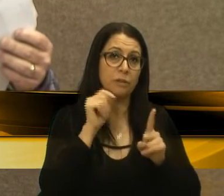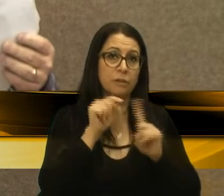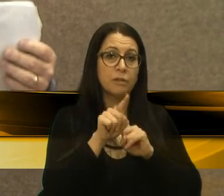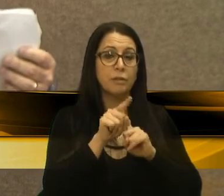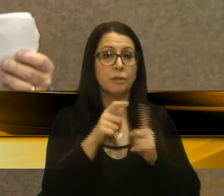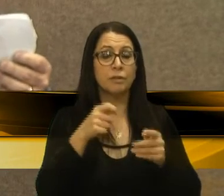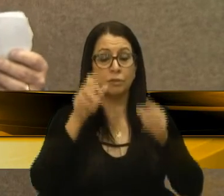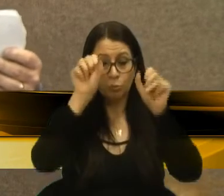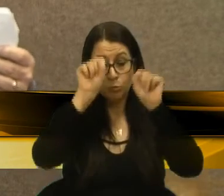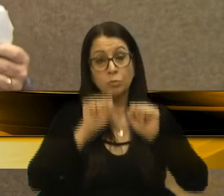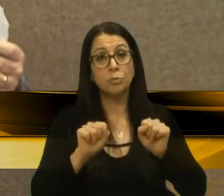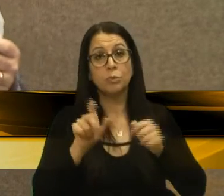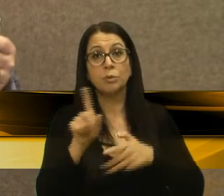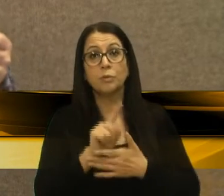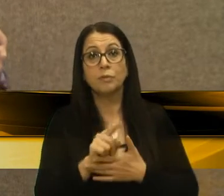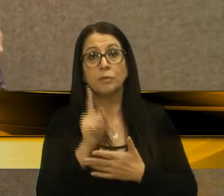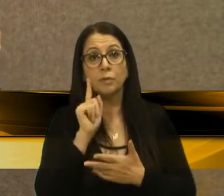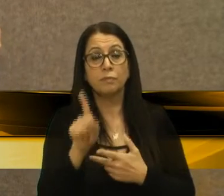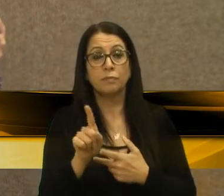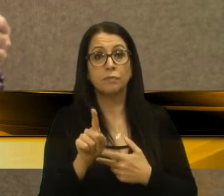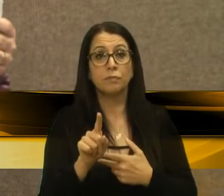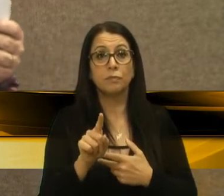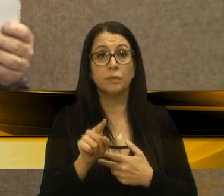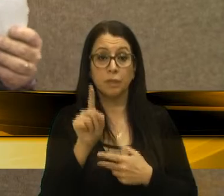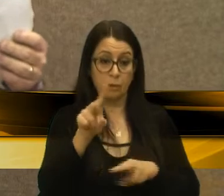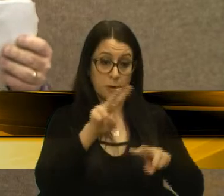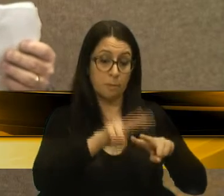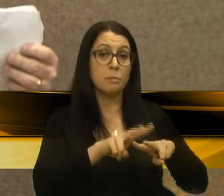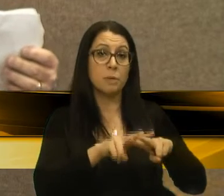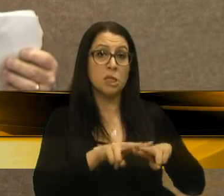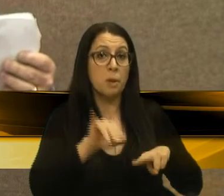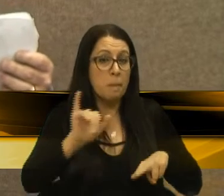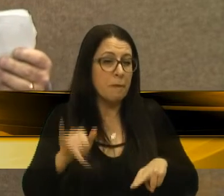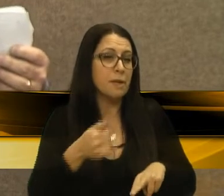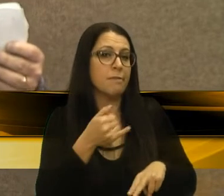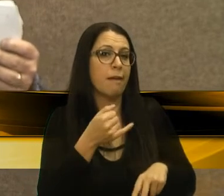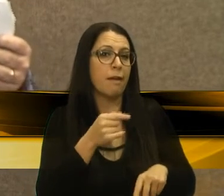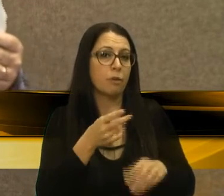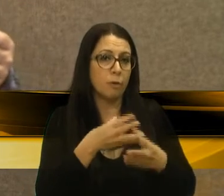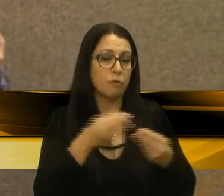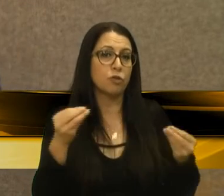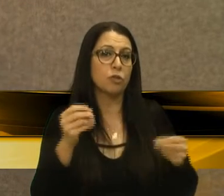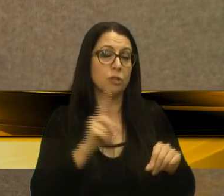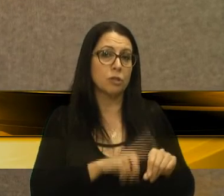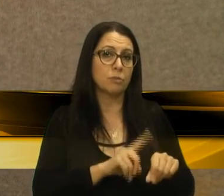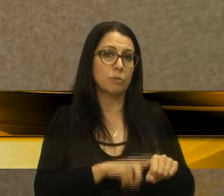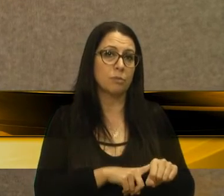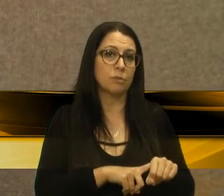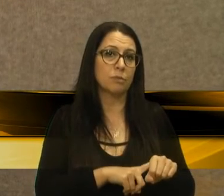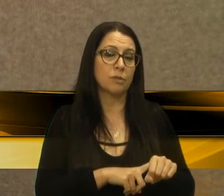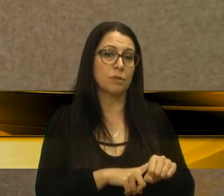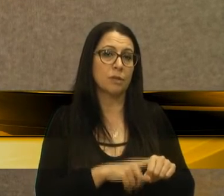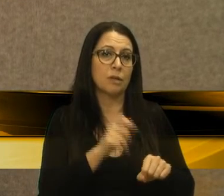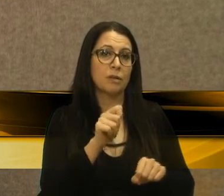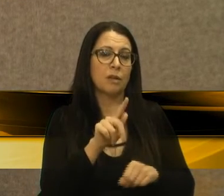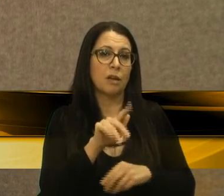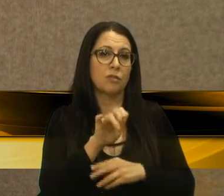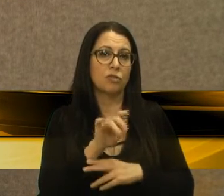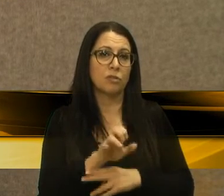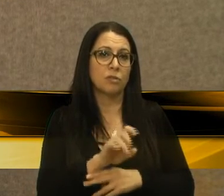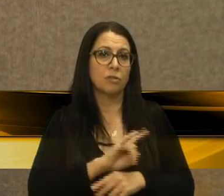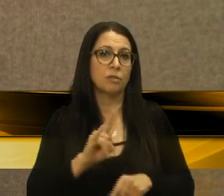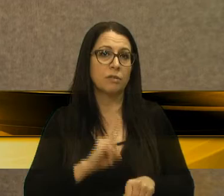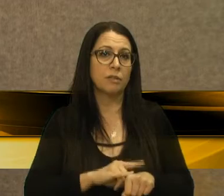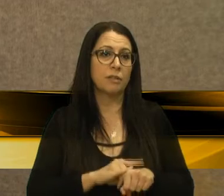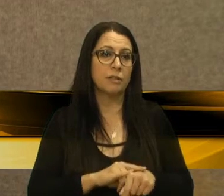testemunhas, o presidiário teria aproveitado para fugir no momento em que o agente foi ao